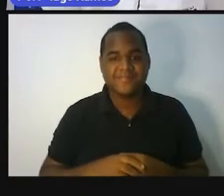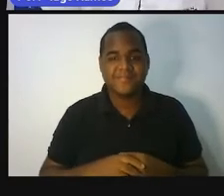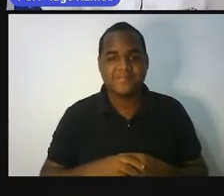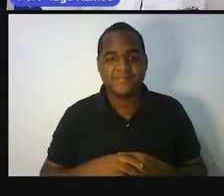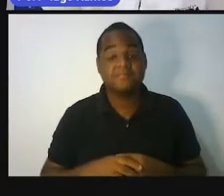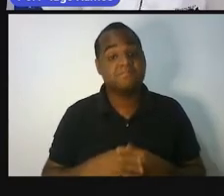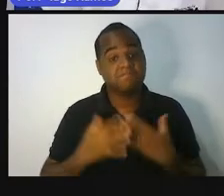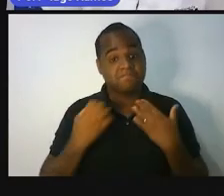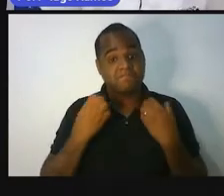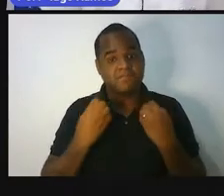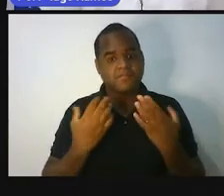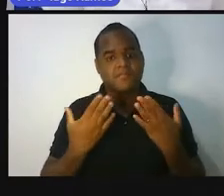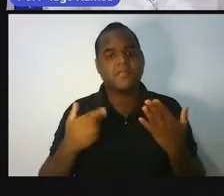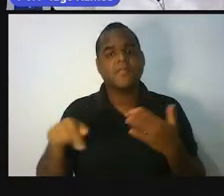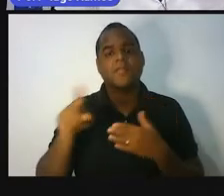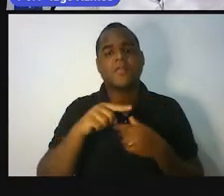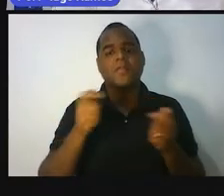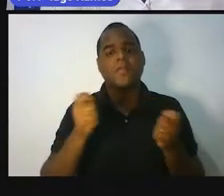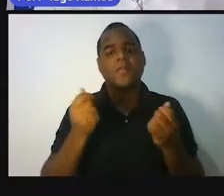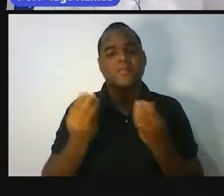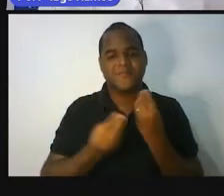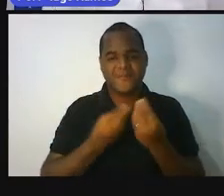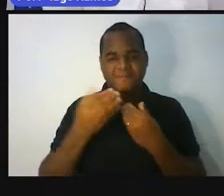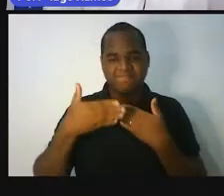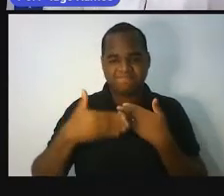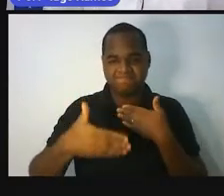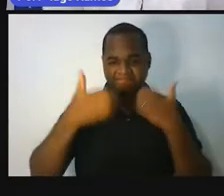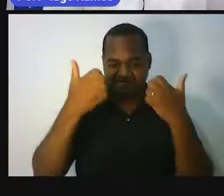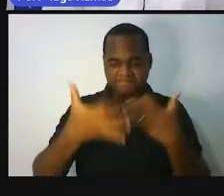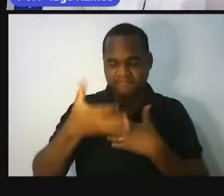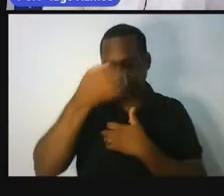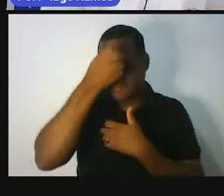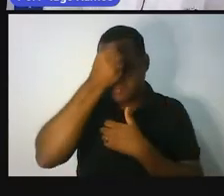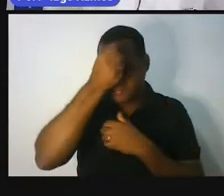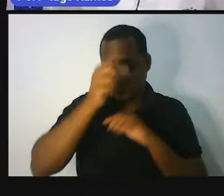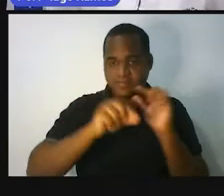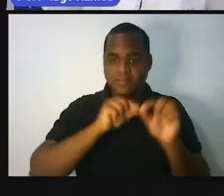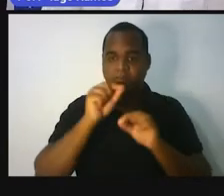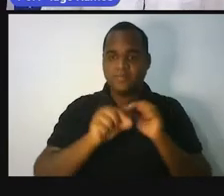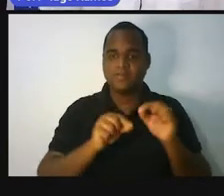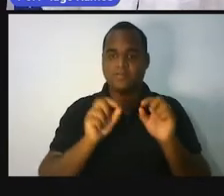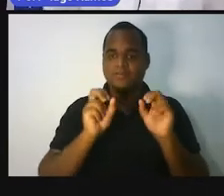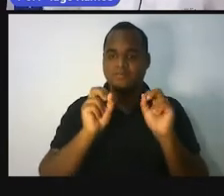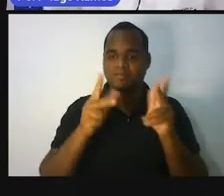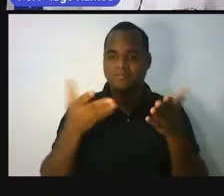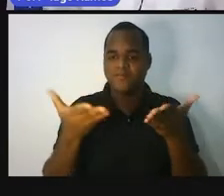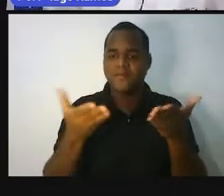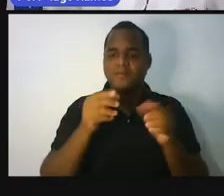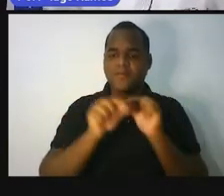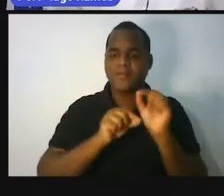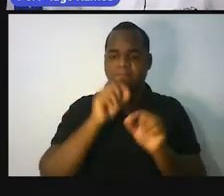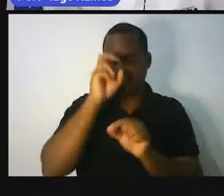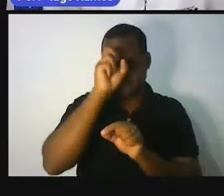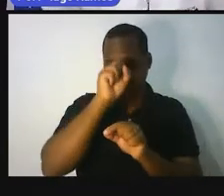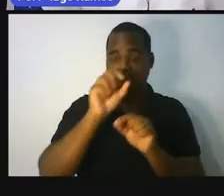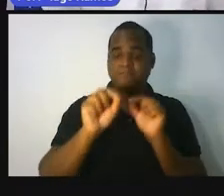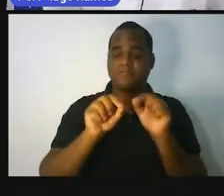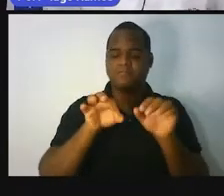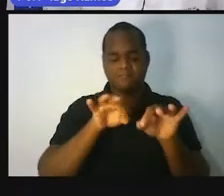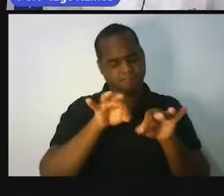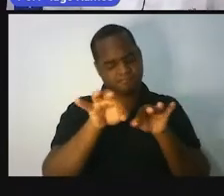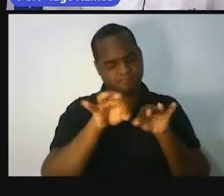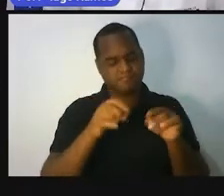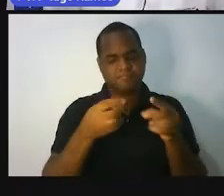Bom, o que é que a gente vai aprender nessa aula de hoje? Essa aula de hoje a gente vai resolver,